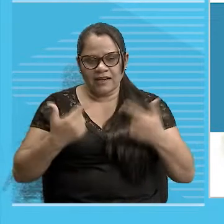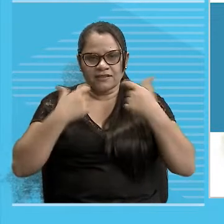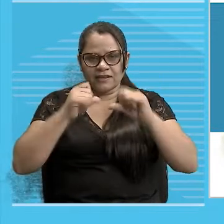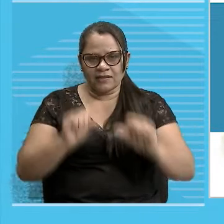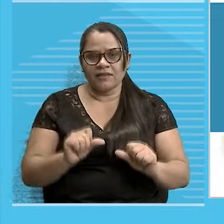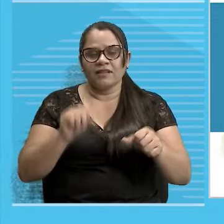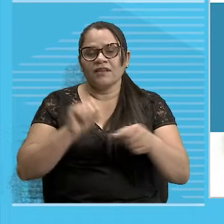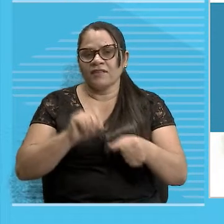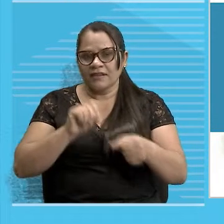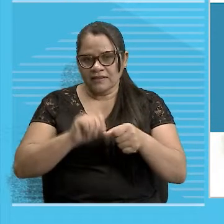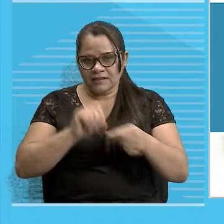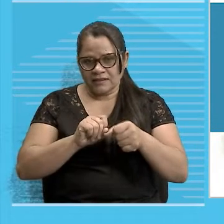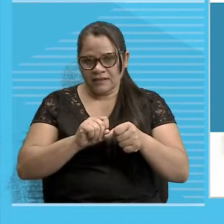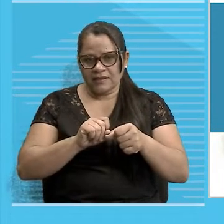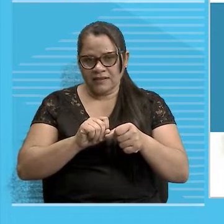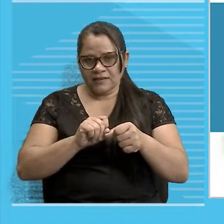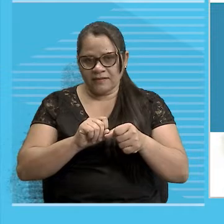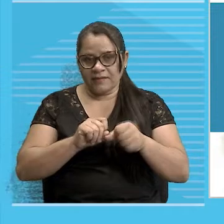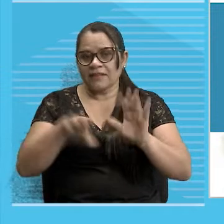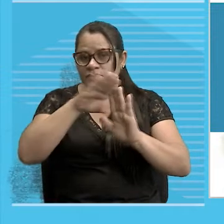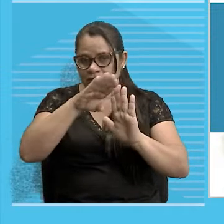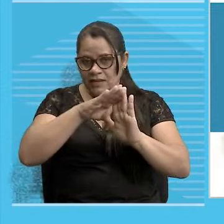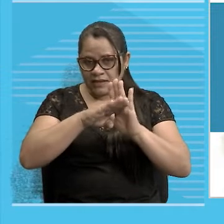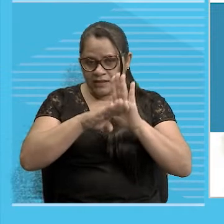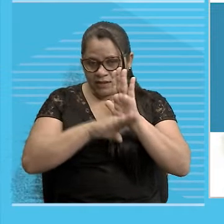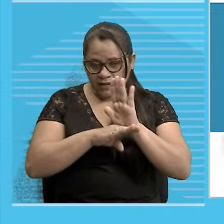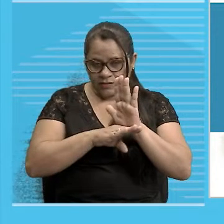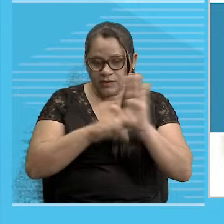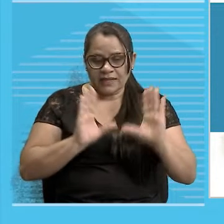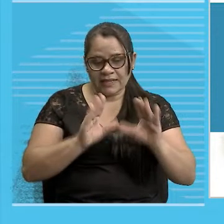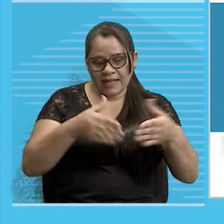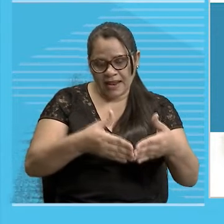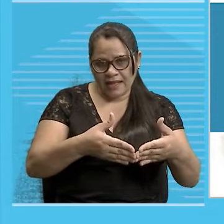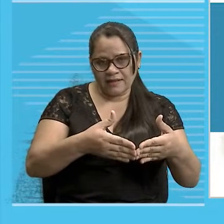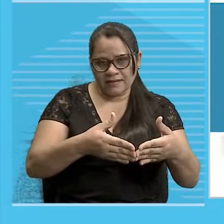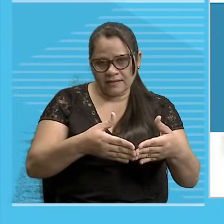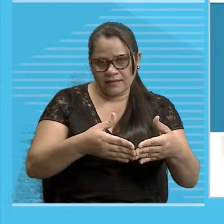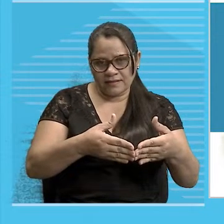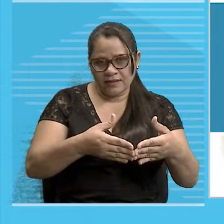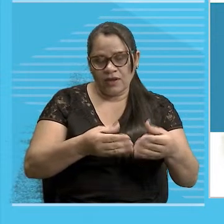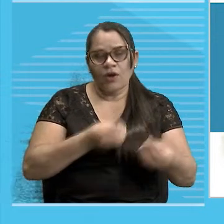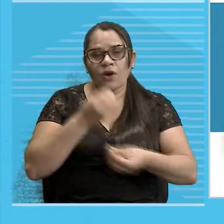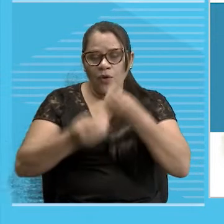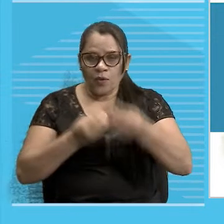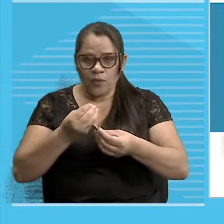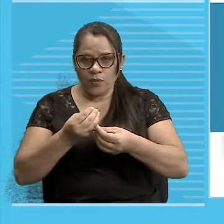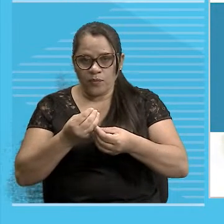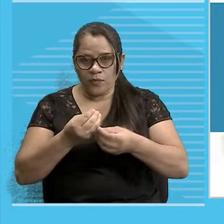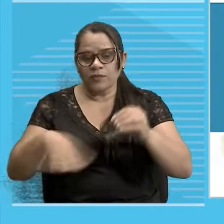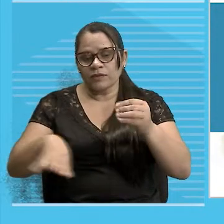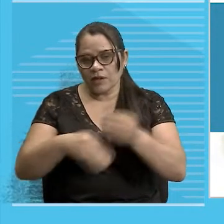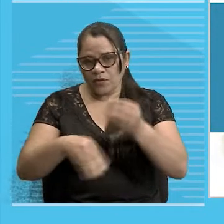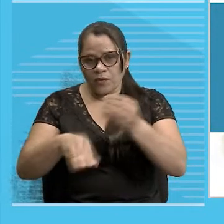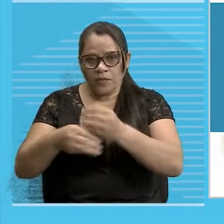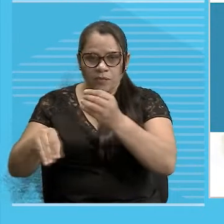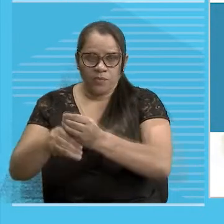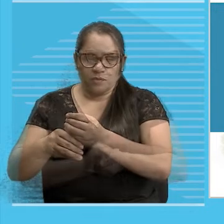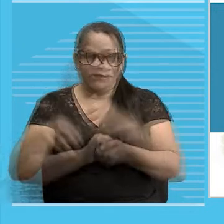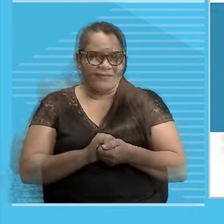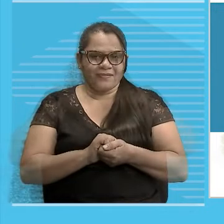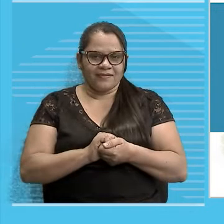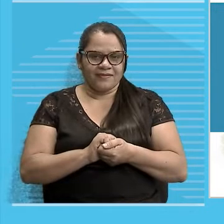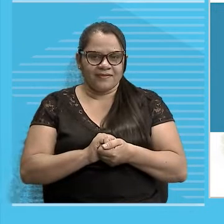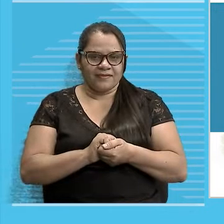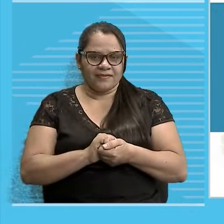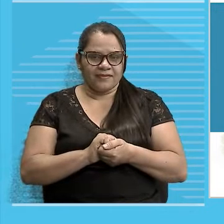fazer algumas considerações sobre essa classe E como ela vai ajudar a compor os gêneros textuais que circulam, né? Na sociedade, no nosso